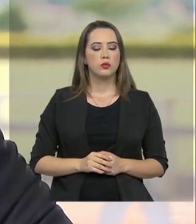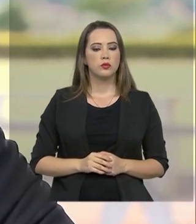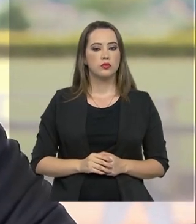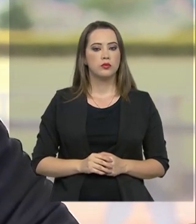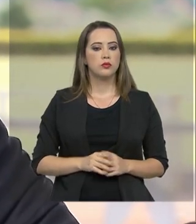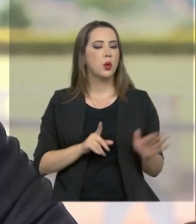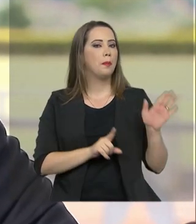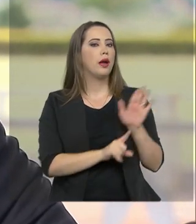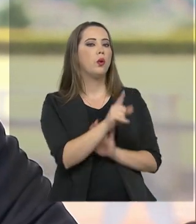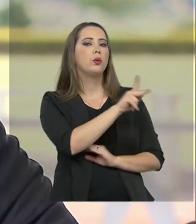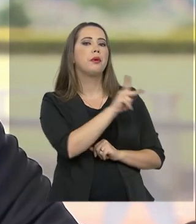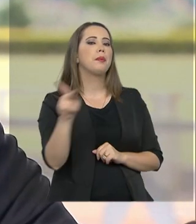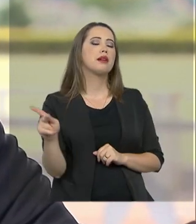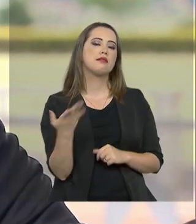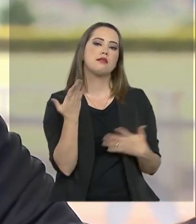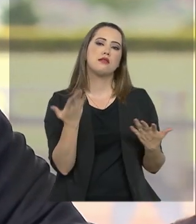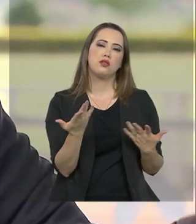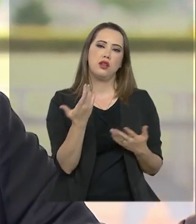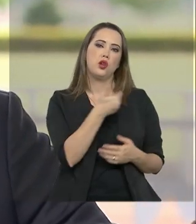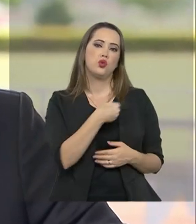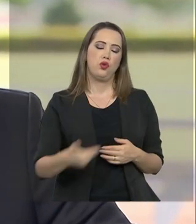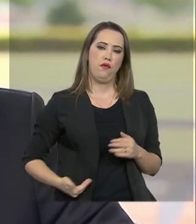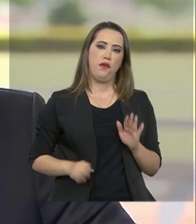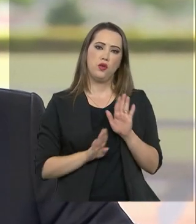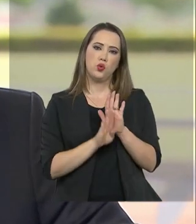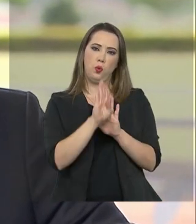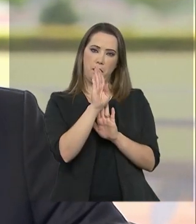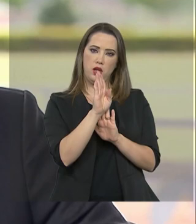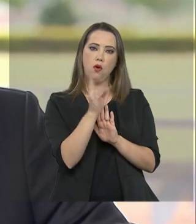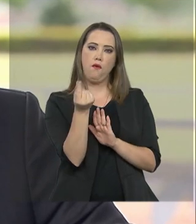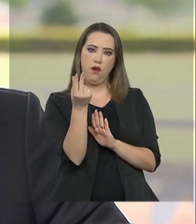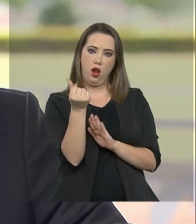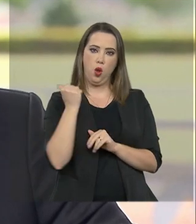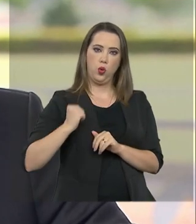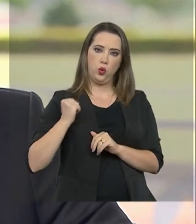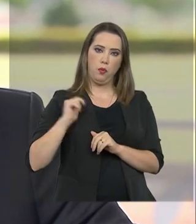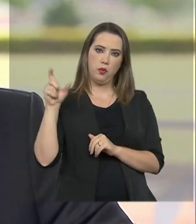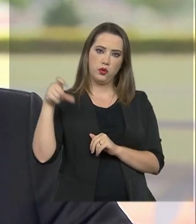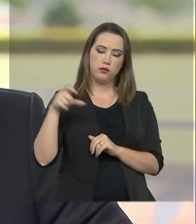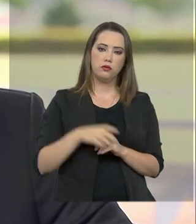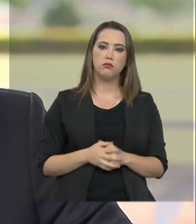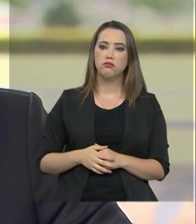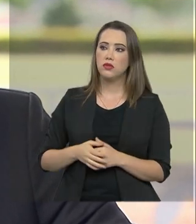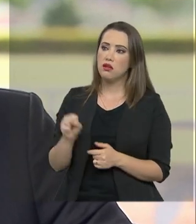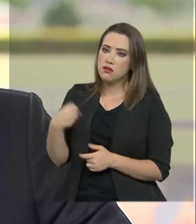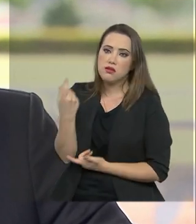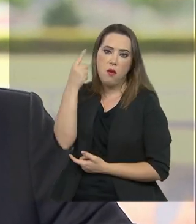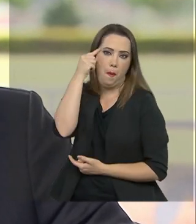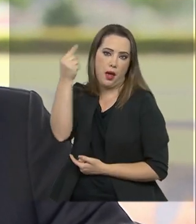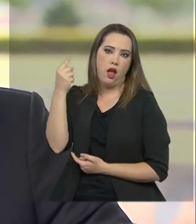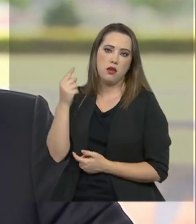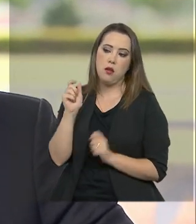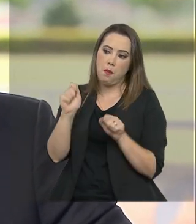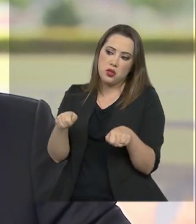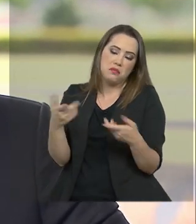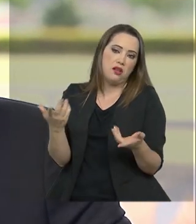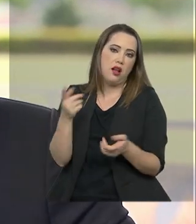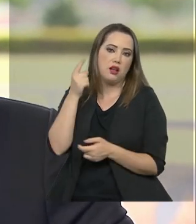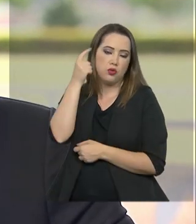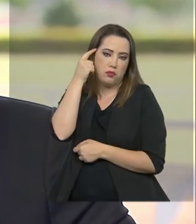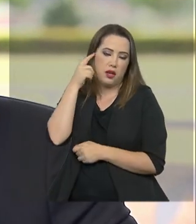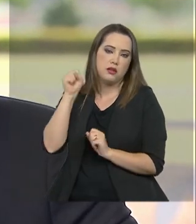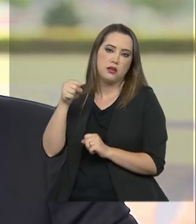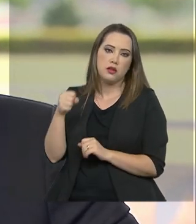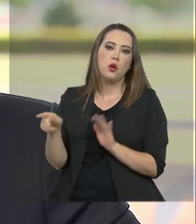Presidente, o governo pensa em reajuste com a Bolsa Família? A gente pensa, havendo possibilidade, sim. O próprio